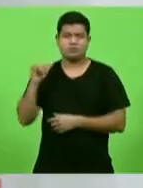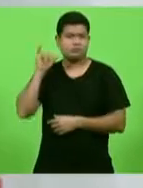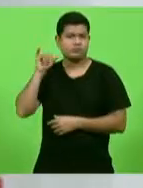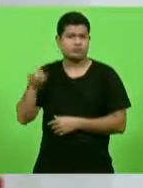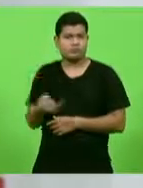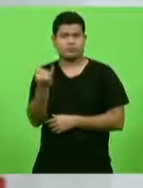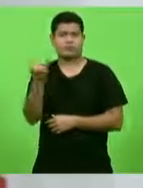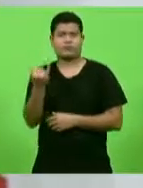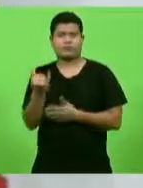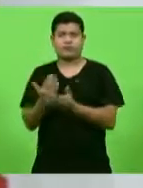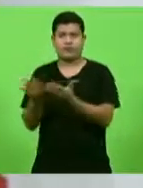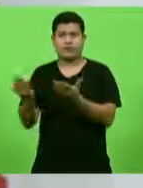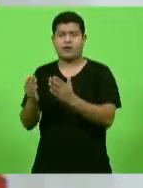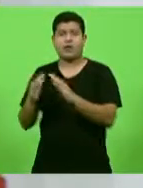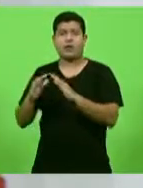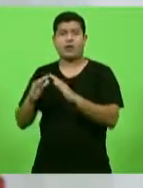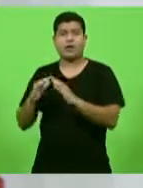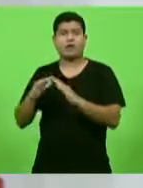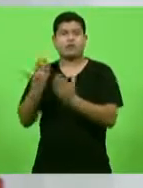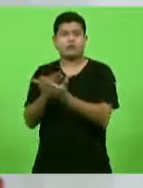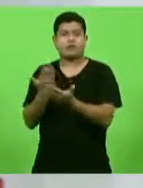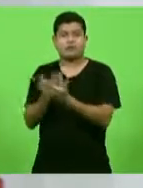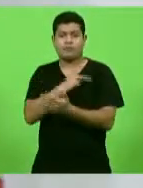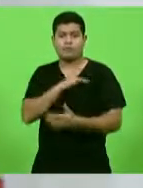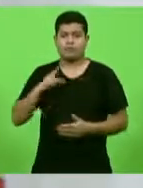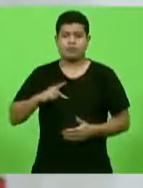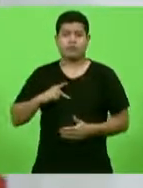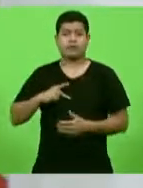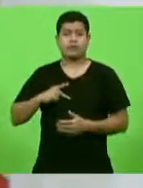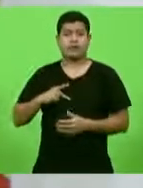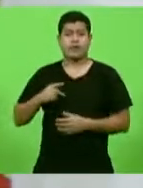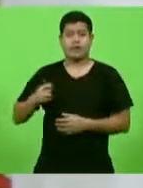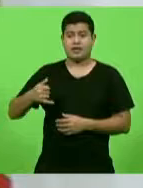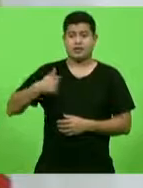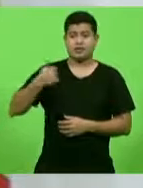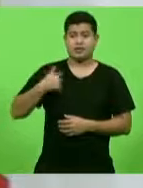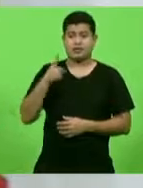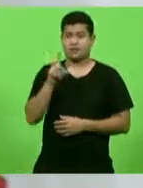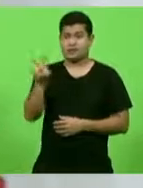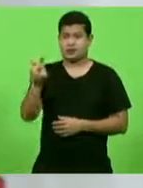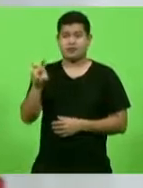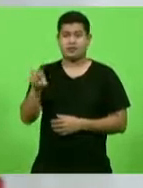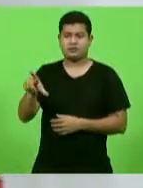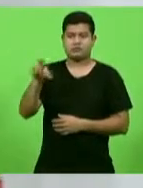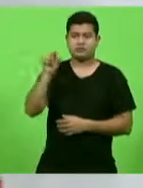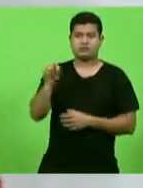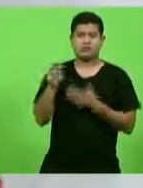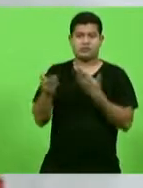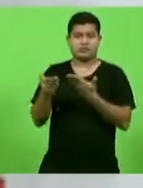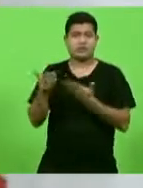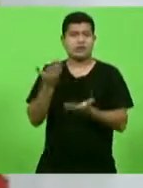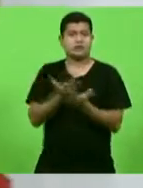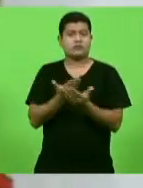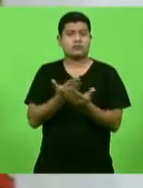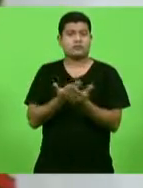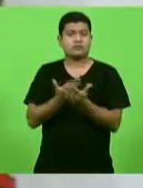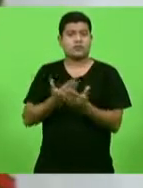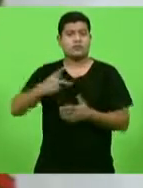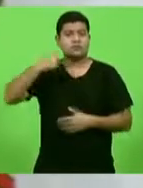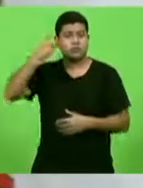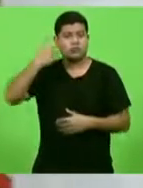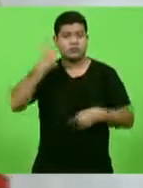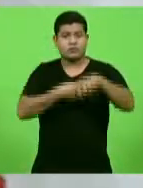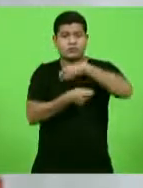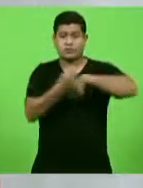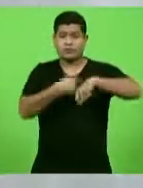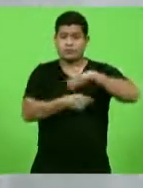II, e, aos 15 anos, foi selecionado para estudar política, economia e direito na Universidade de Yale,